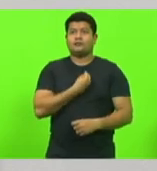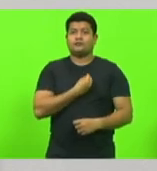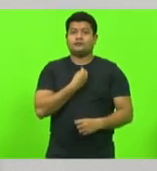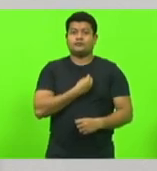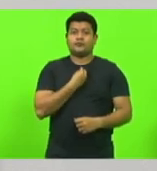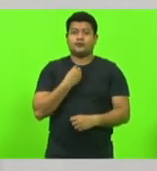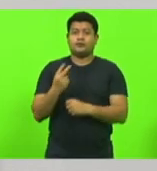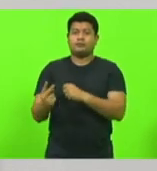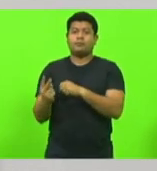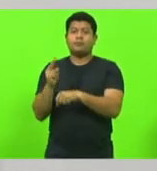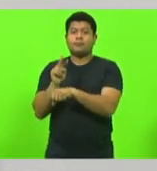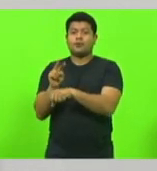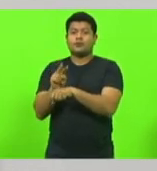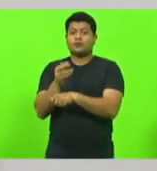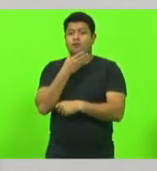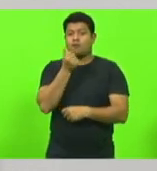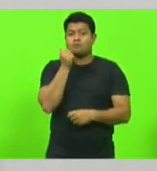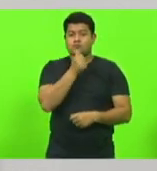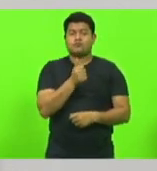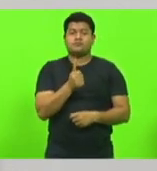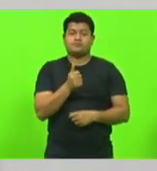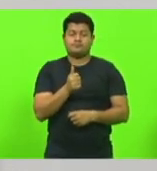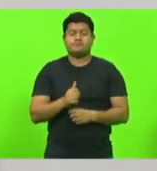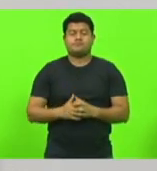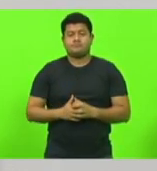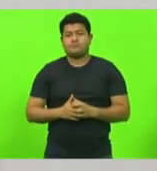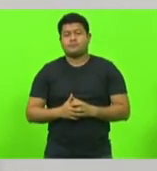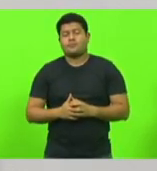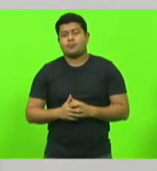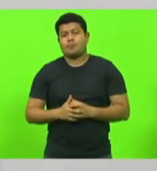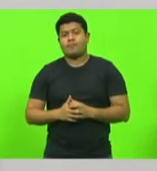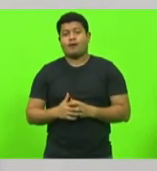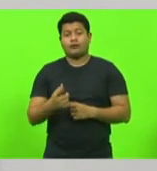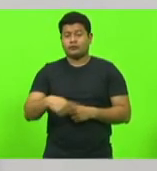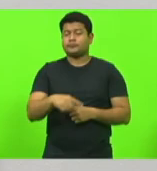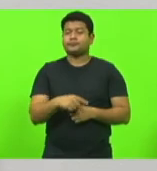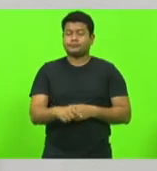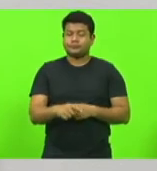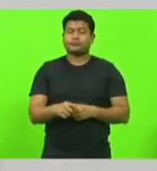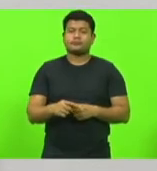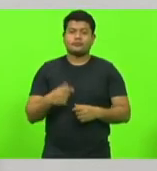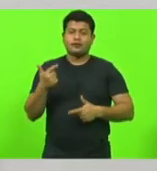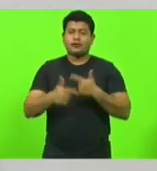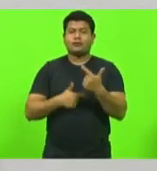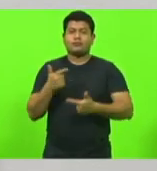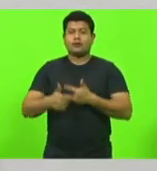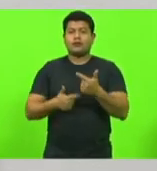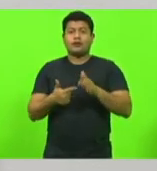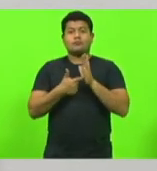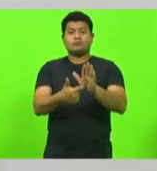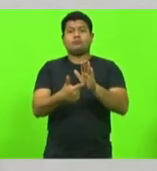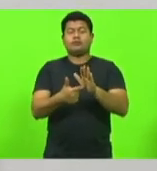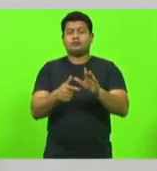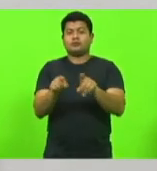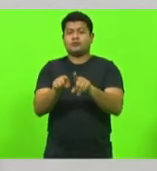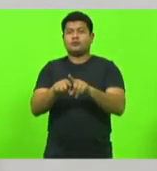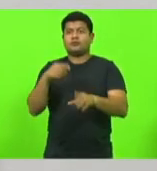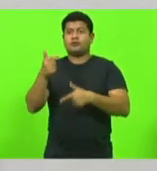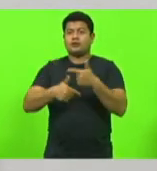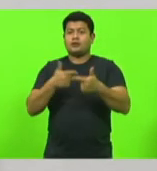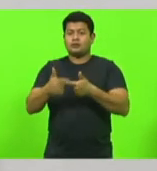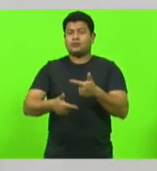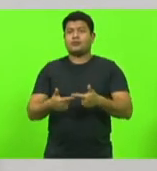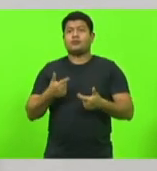proteção de homens e mulheres. Mas vamos trabalhar e mostrar o nosso trabalho. Eu quero aqui fazer uma apresentação